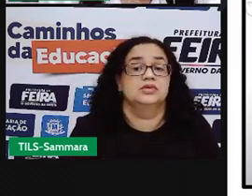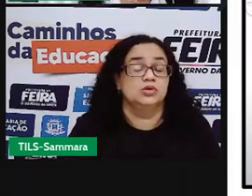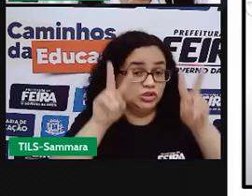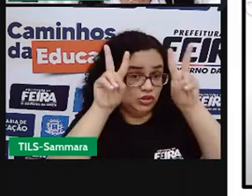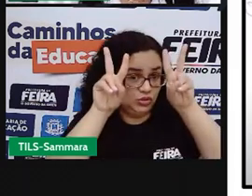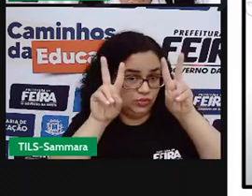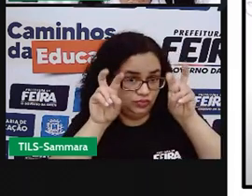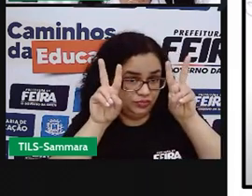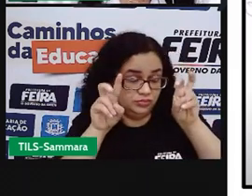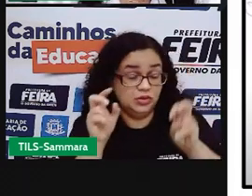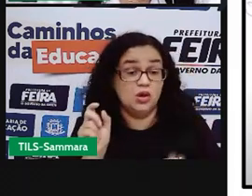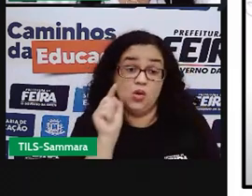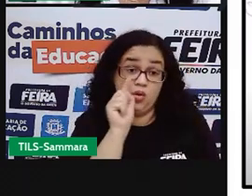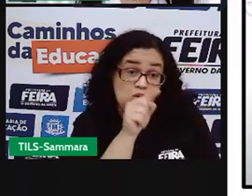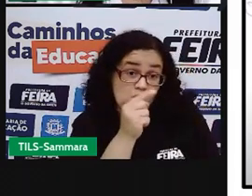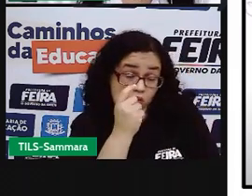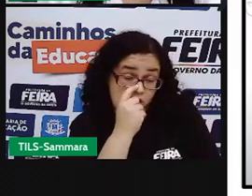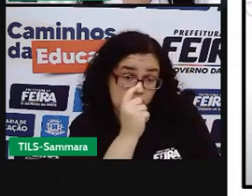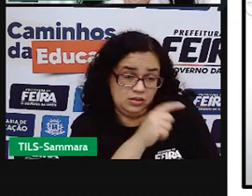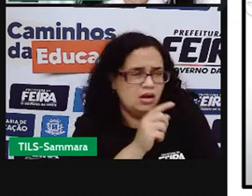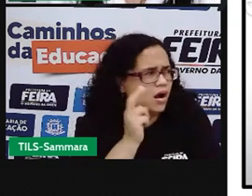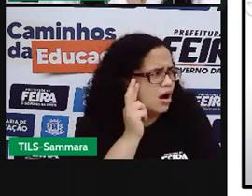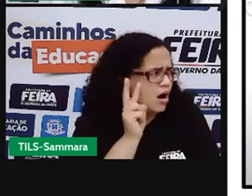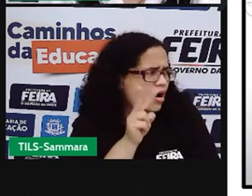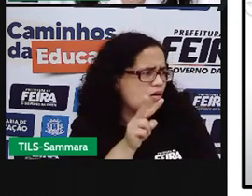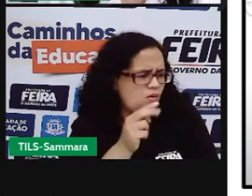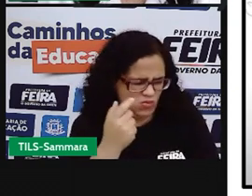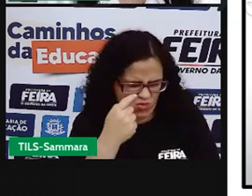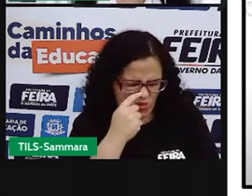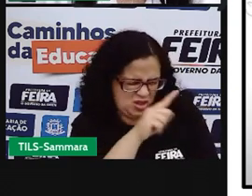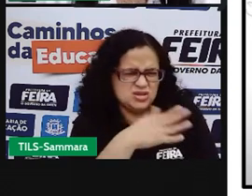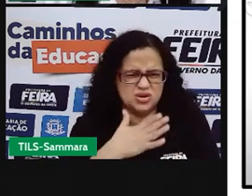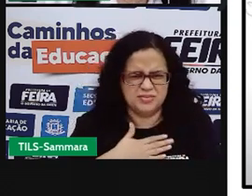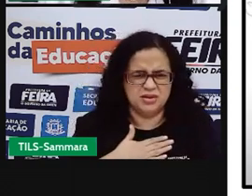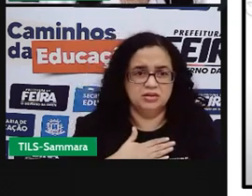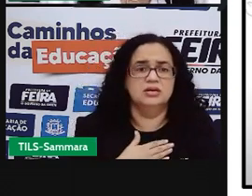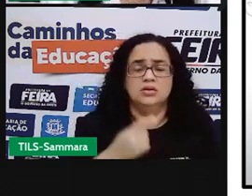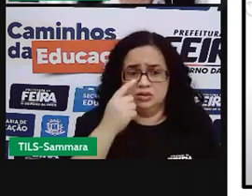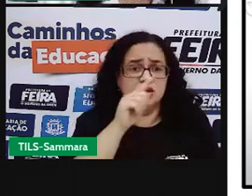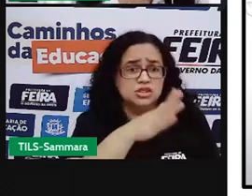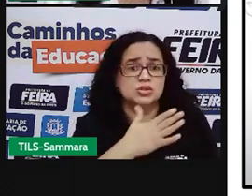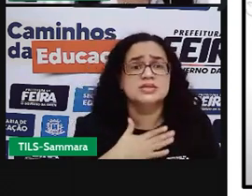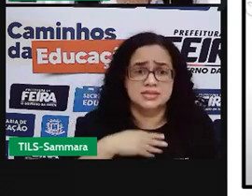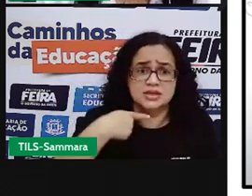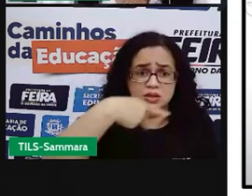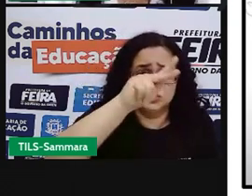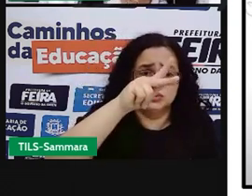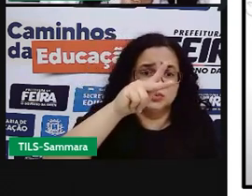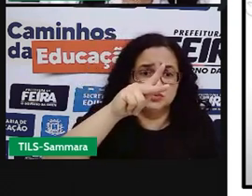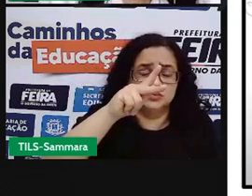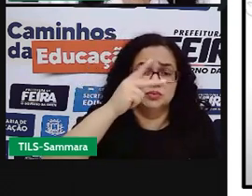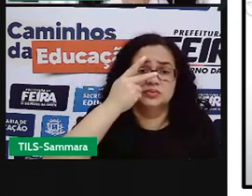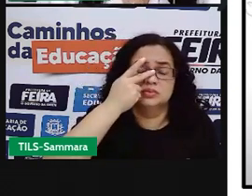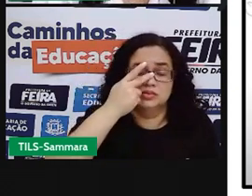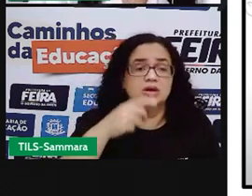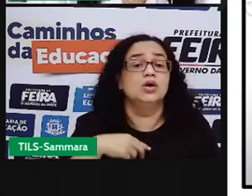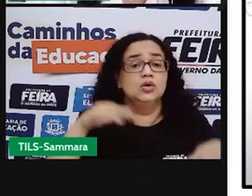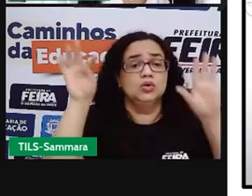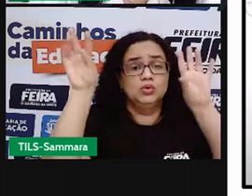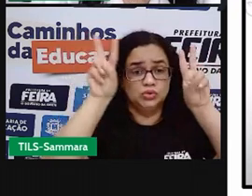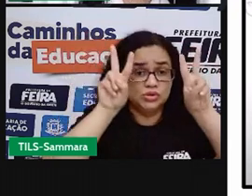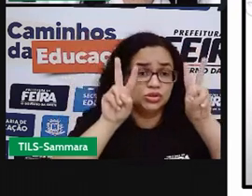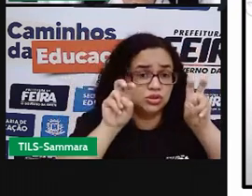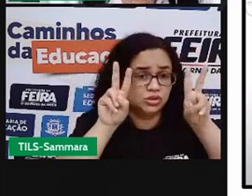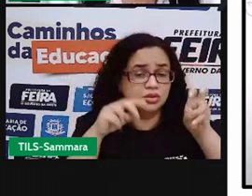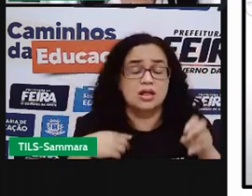O título. Aí você olha e fala, o lixo é meu? É. O lixo é seu. O título,